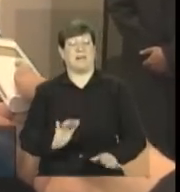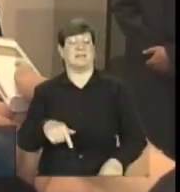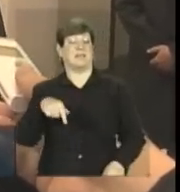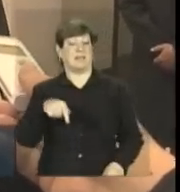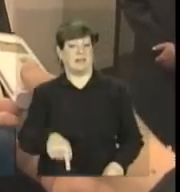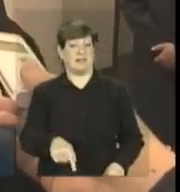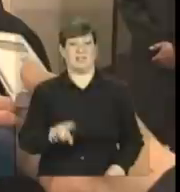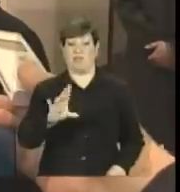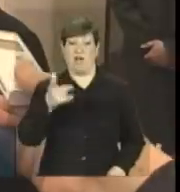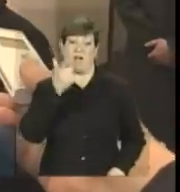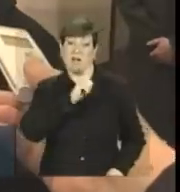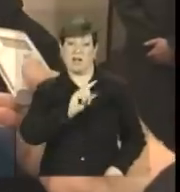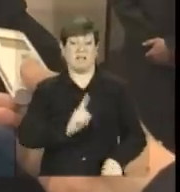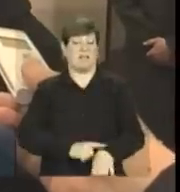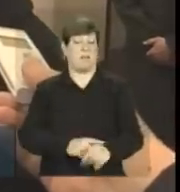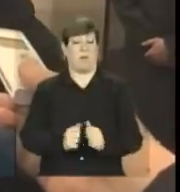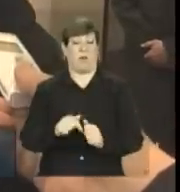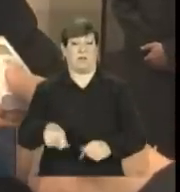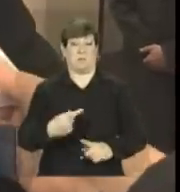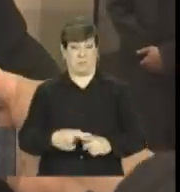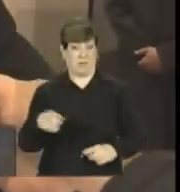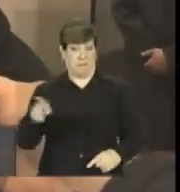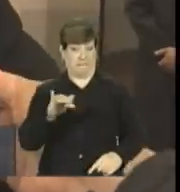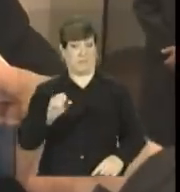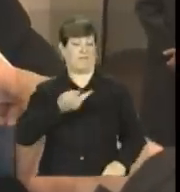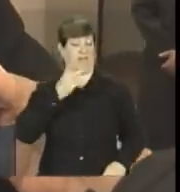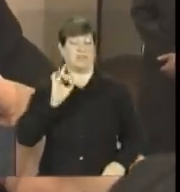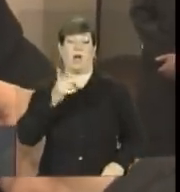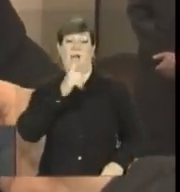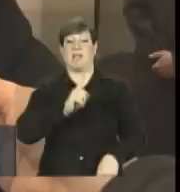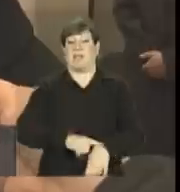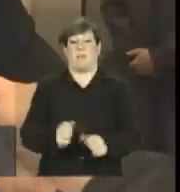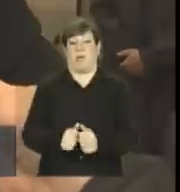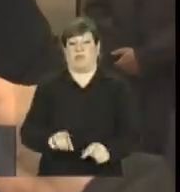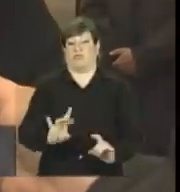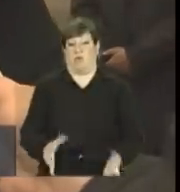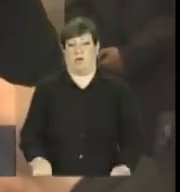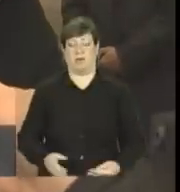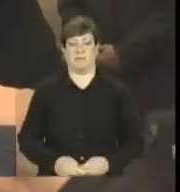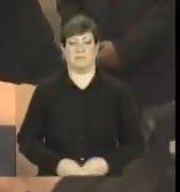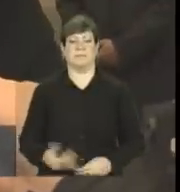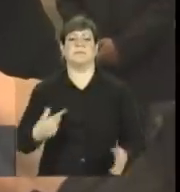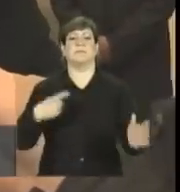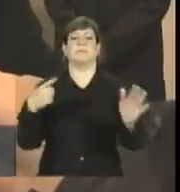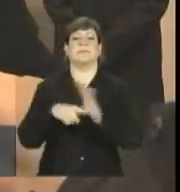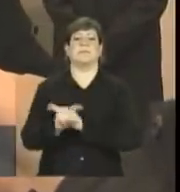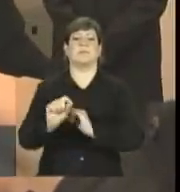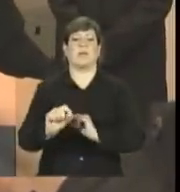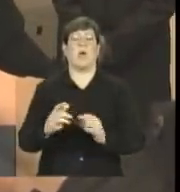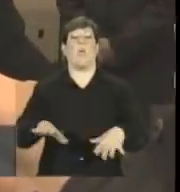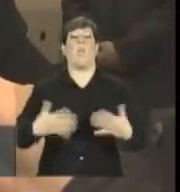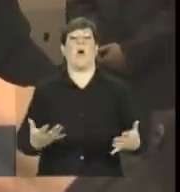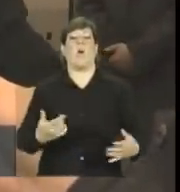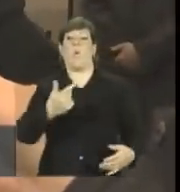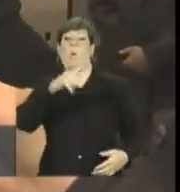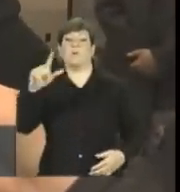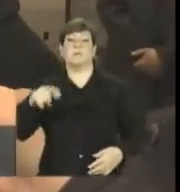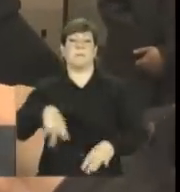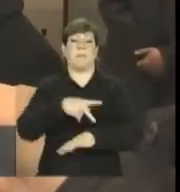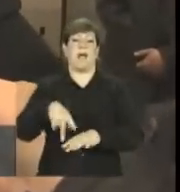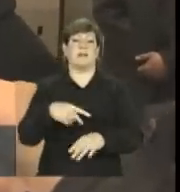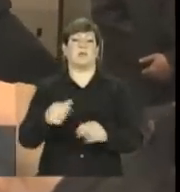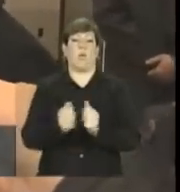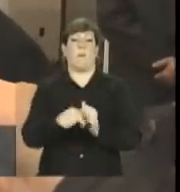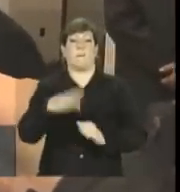o que você ganha com isso, eu vou usar uma expressão do Bia, você ganha tempo só. Que outras saídas estão com o Brasil nessa luta? Todos